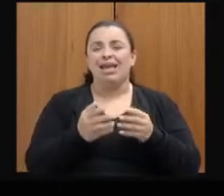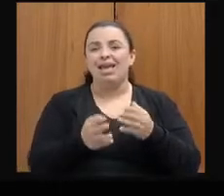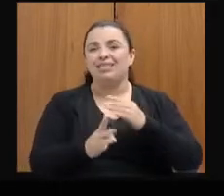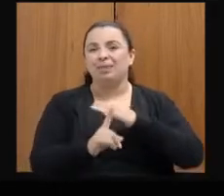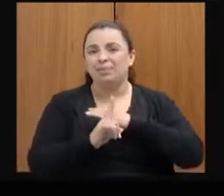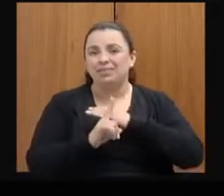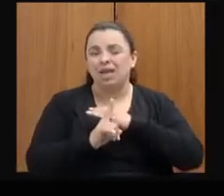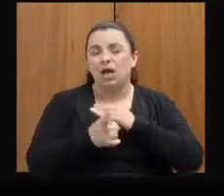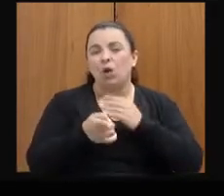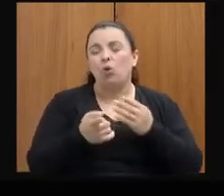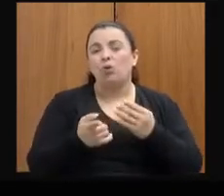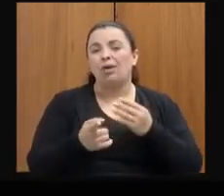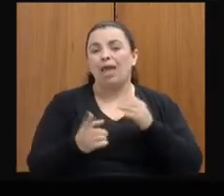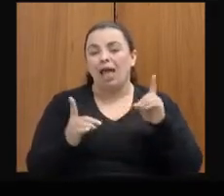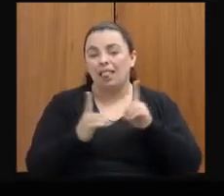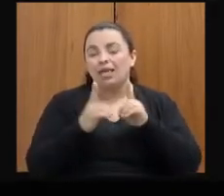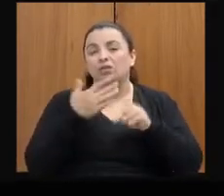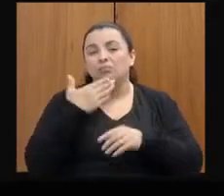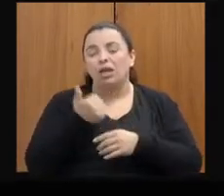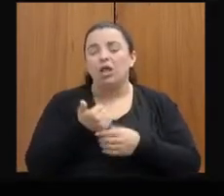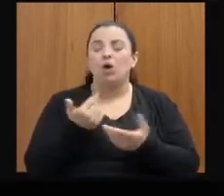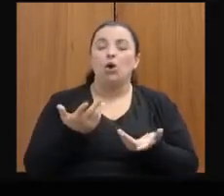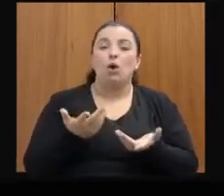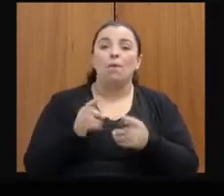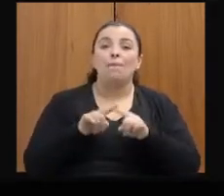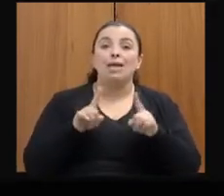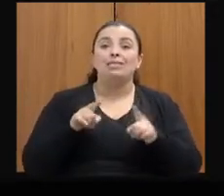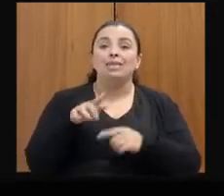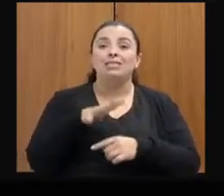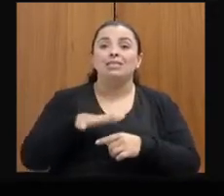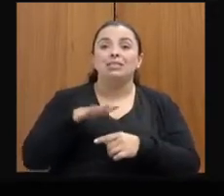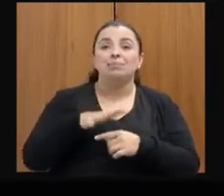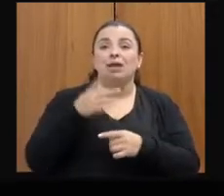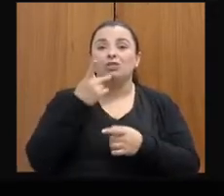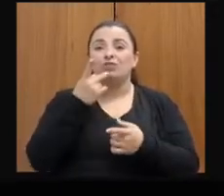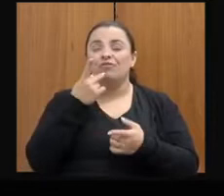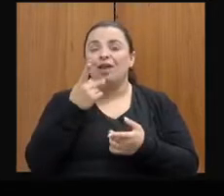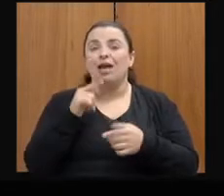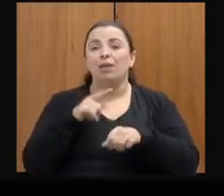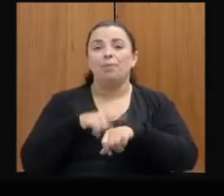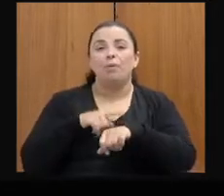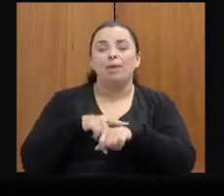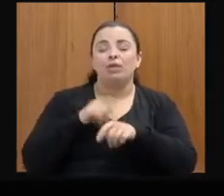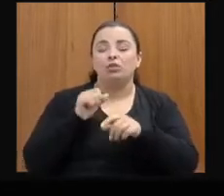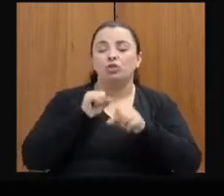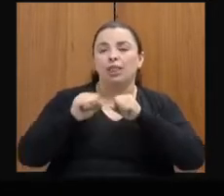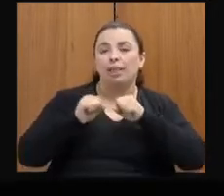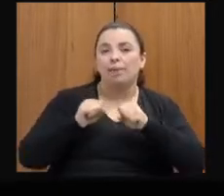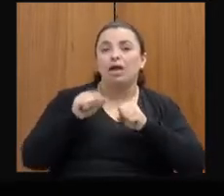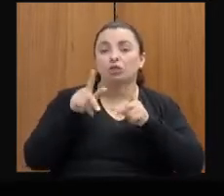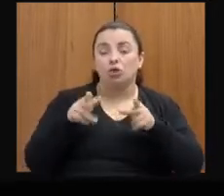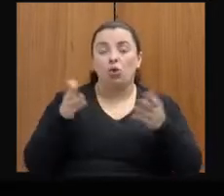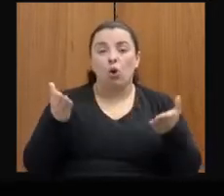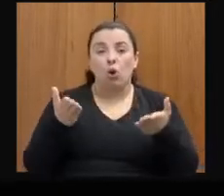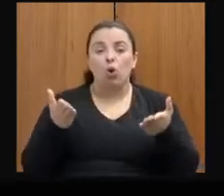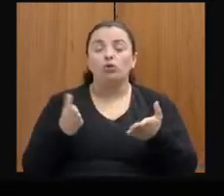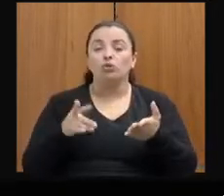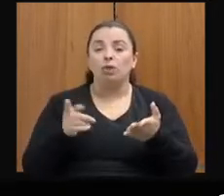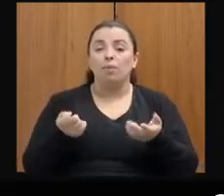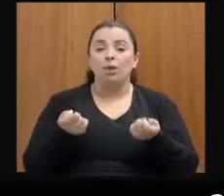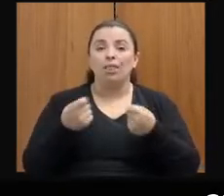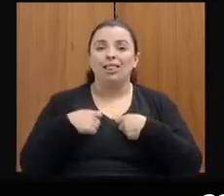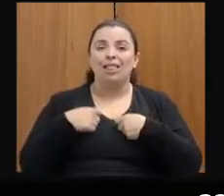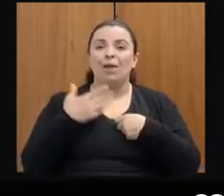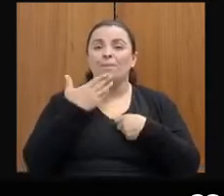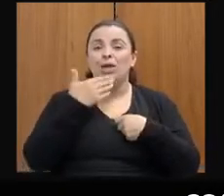E é com esses espaços mesmo de fala, com esses momentos de debate como esse, que nós podemos melhorar o